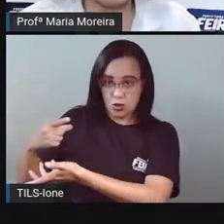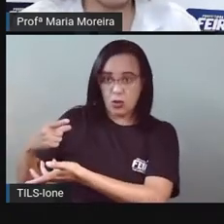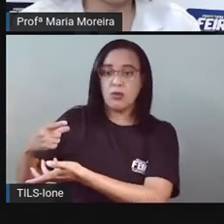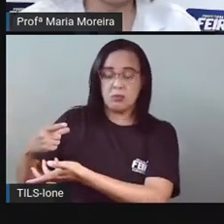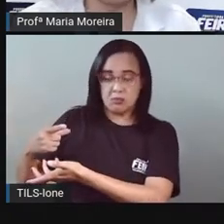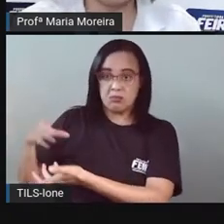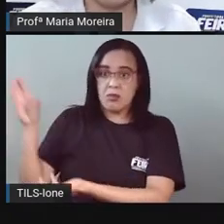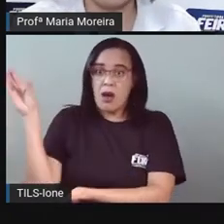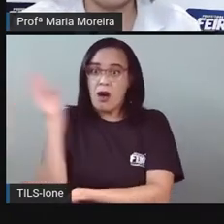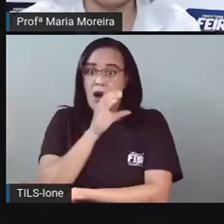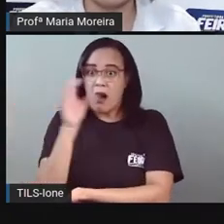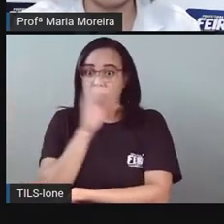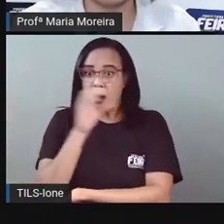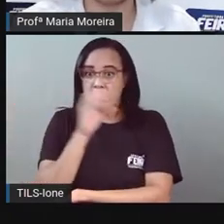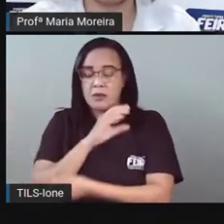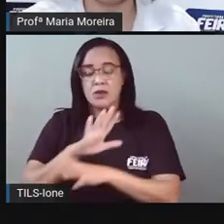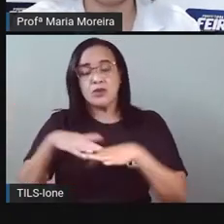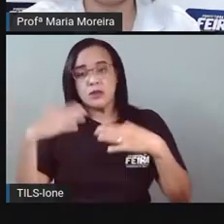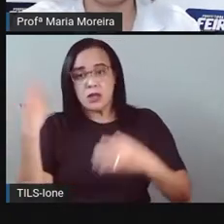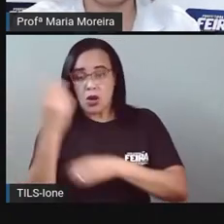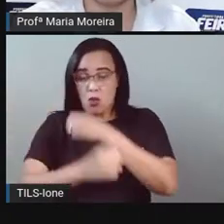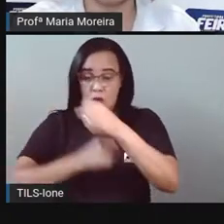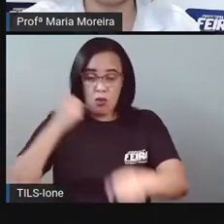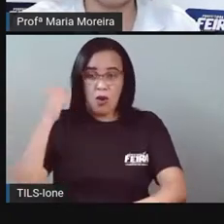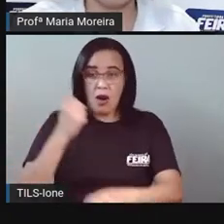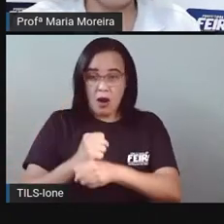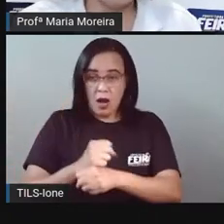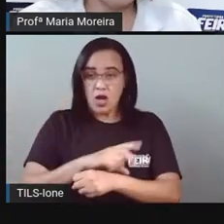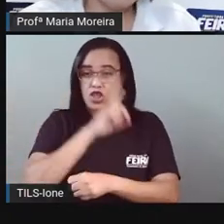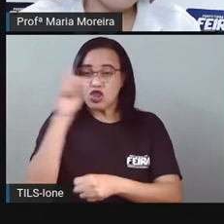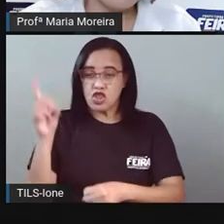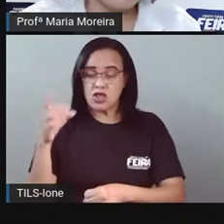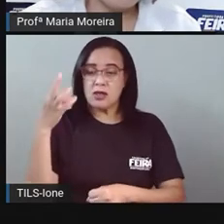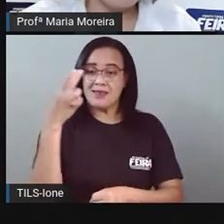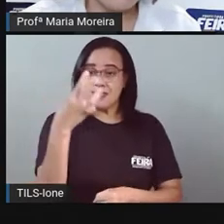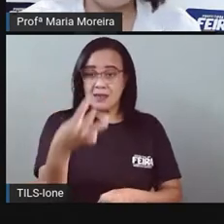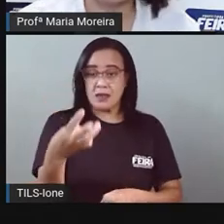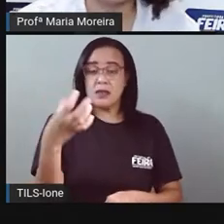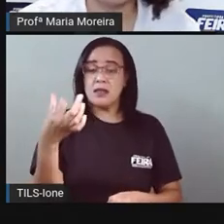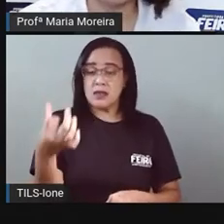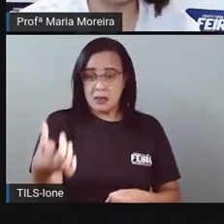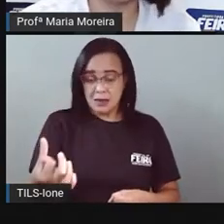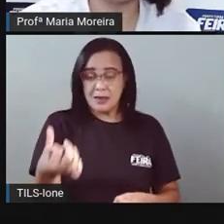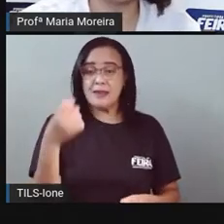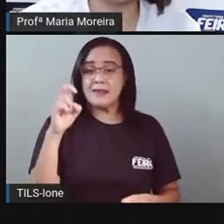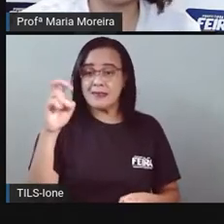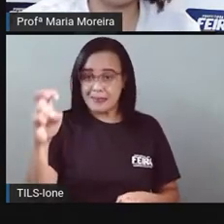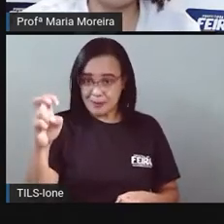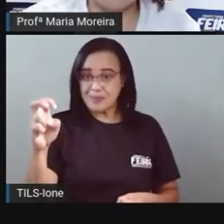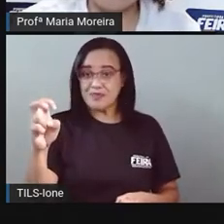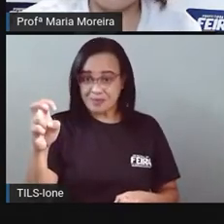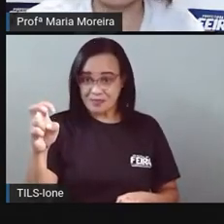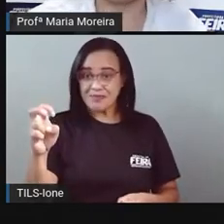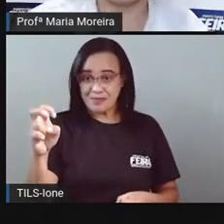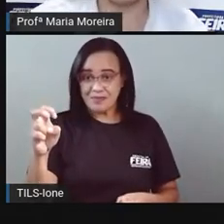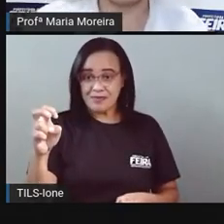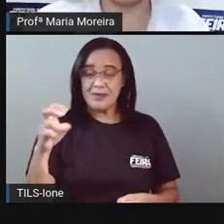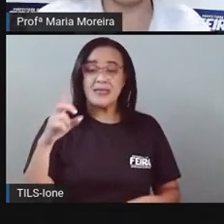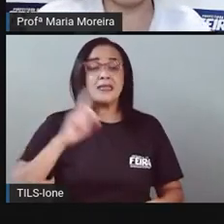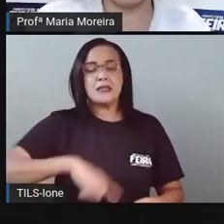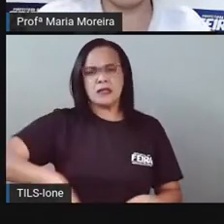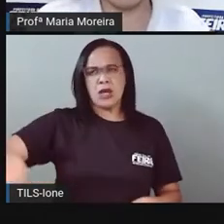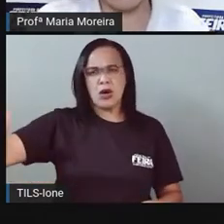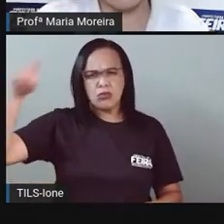E quando o planeta dá uma volta ao completo do Sol, nós fazemos o quê? Comemoramos o ano novo. E a gente já